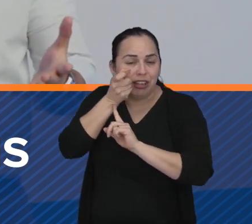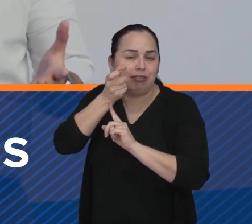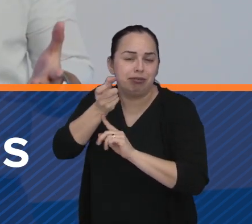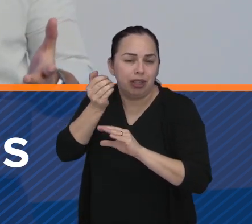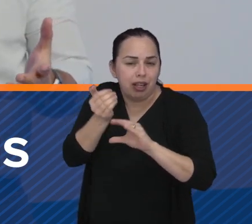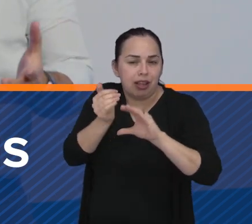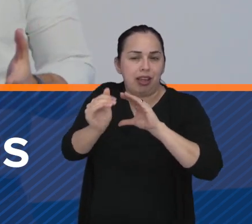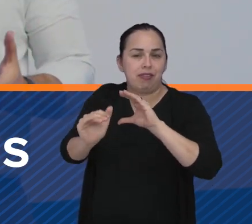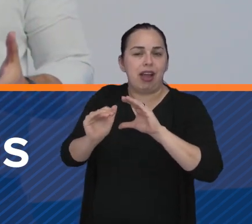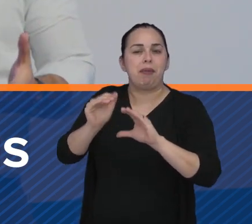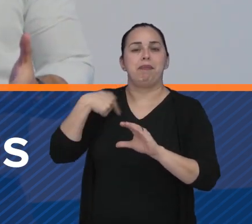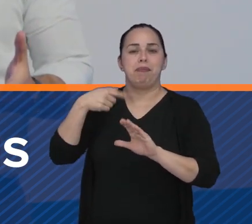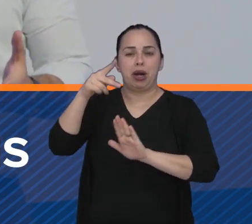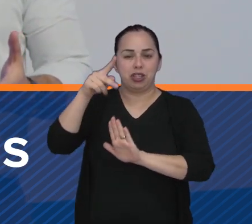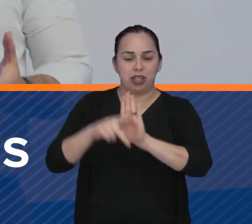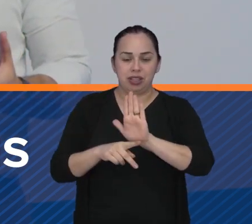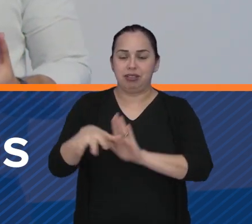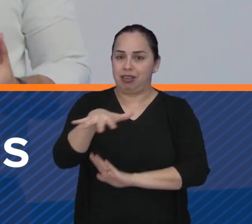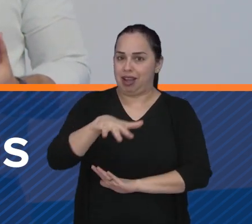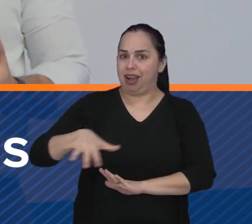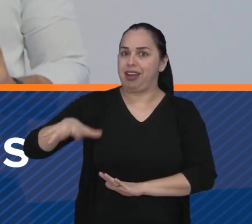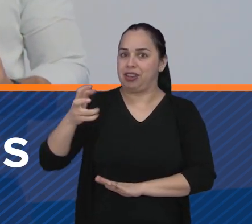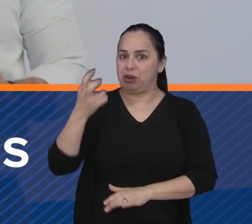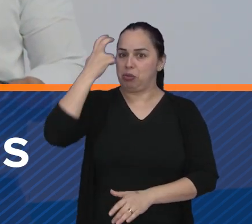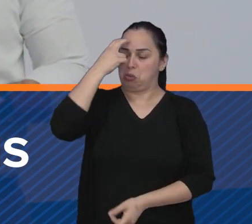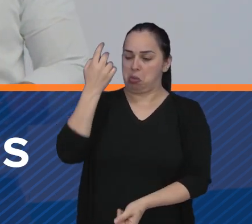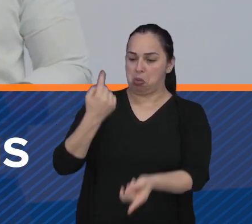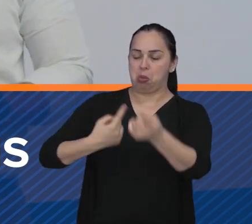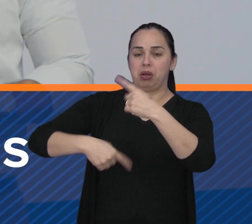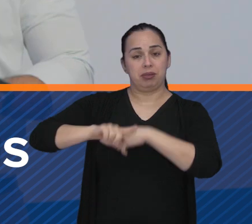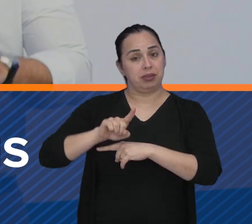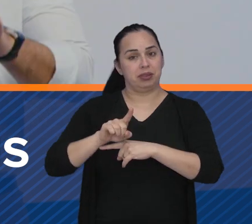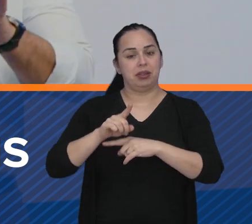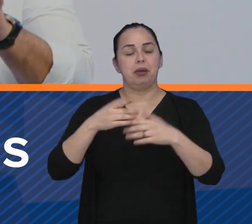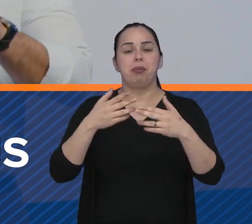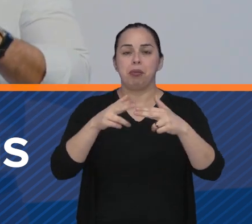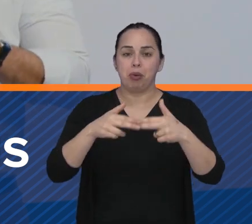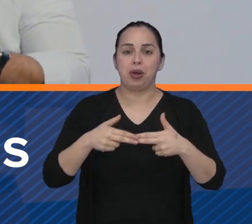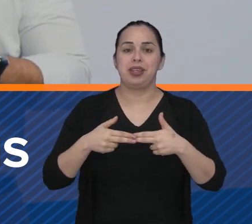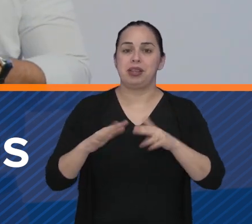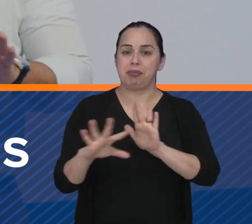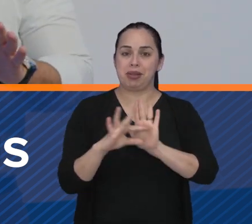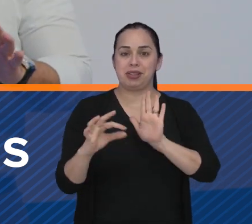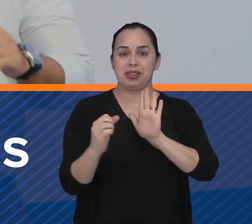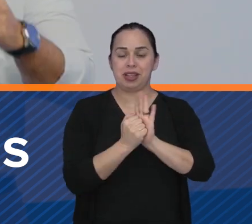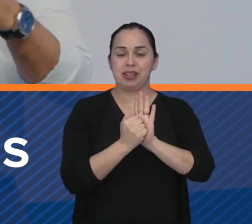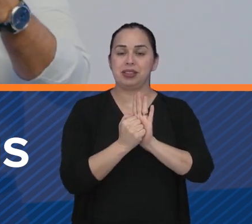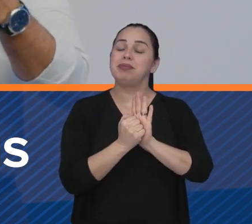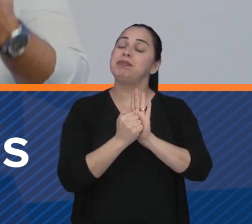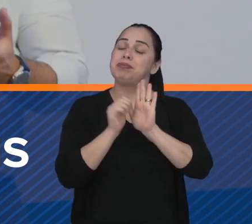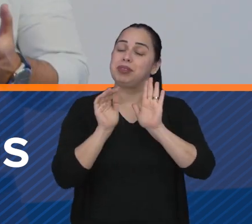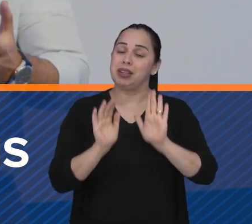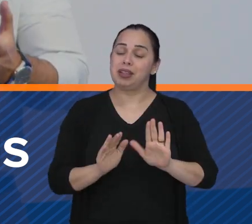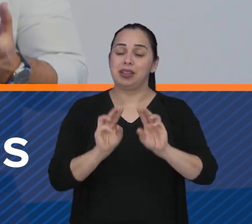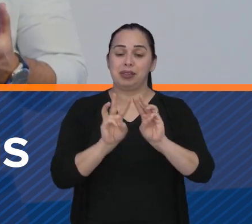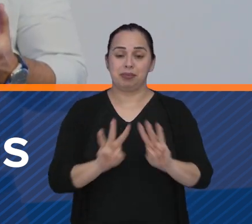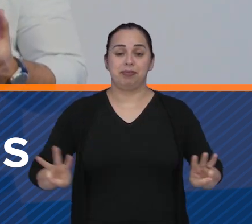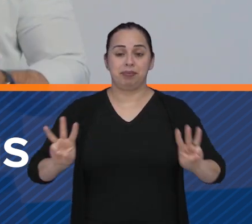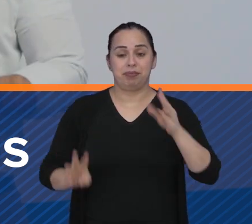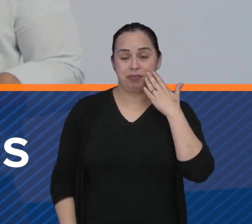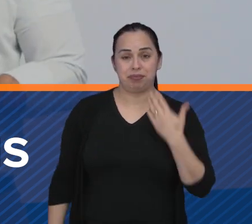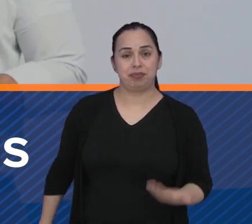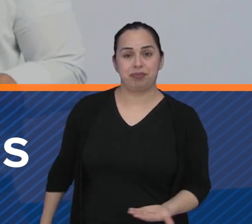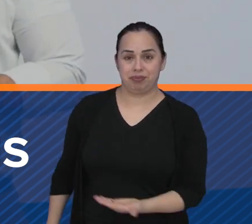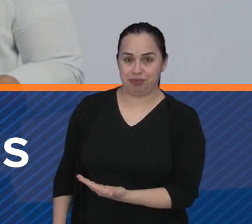enviarem projetos, viu? O setor cultural só tem a ganhar com esses incentivos. Então, o caminho para se inscrever, como a Marina falou, é pela